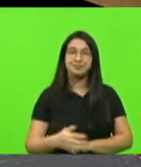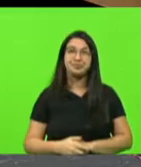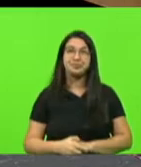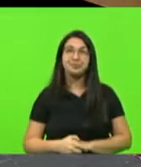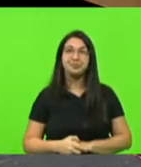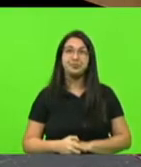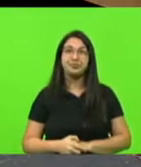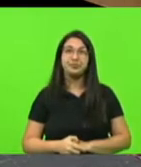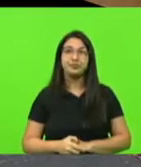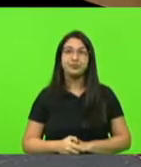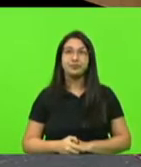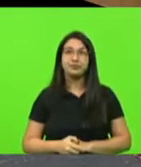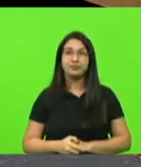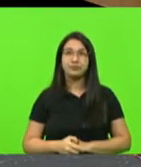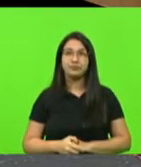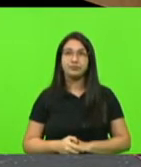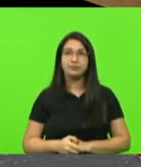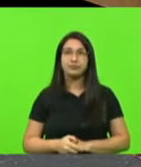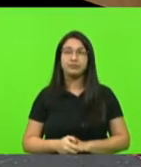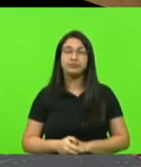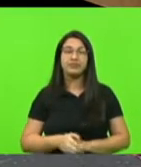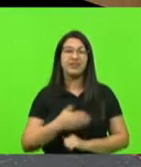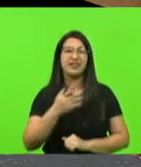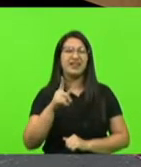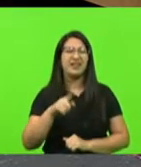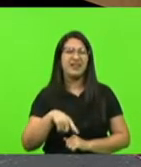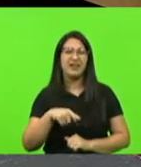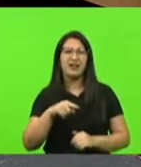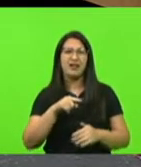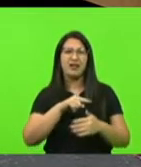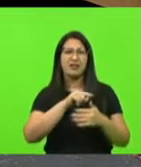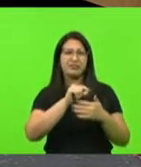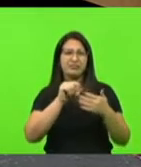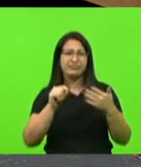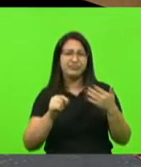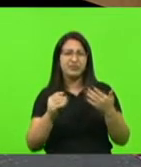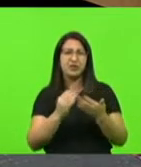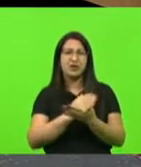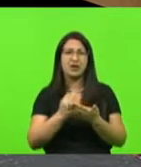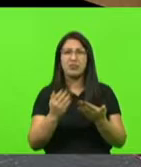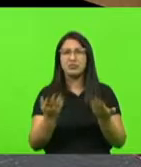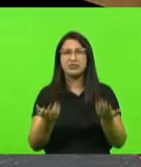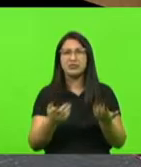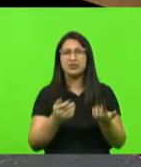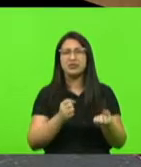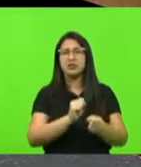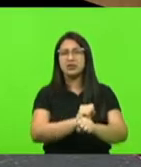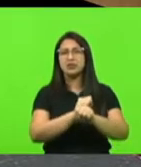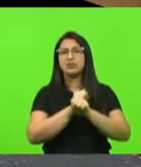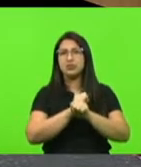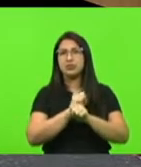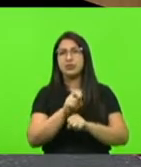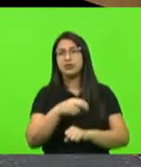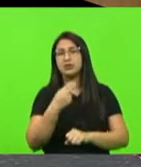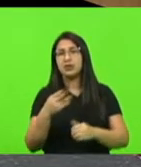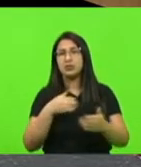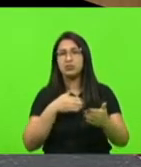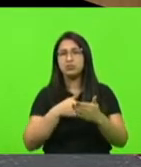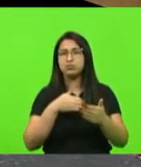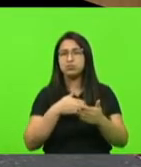são coisas que não estão ligadas. Não será sujeito à suspensão ou interrupção,